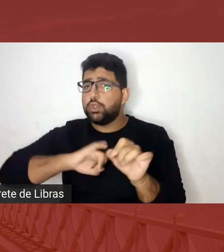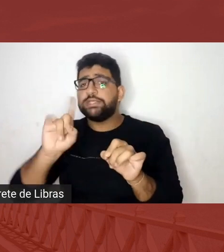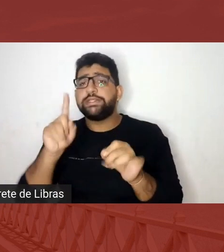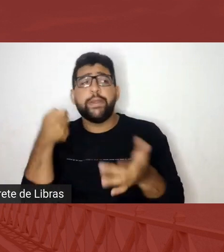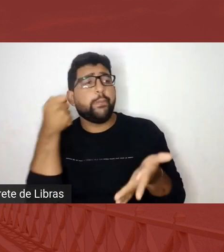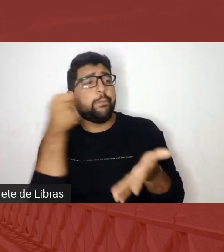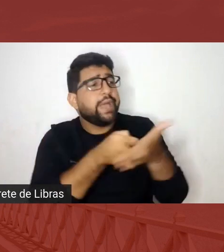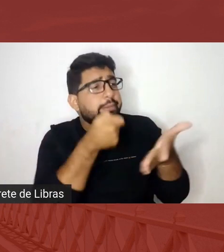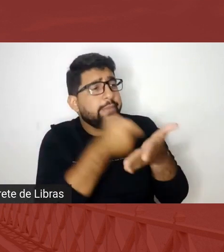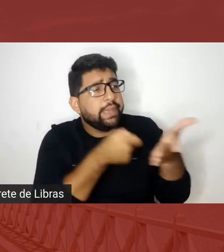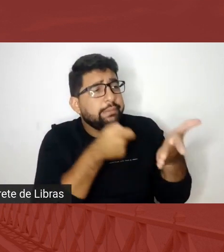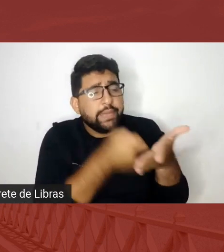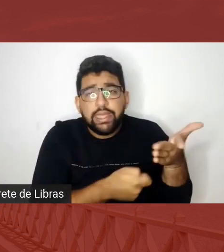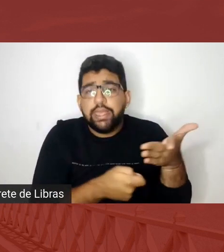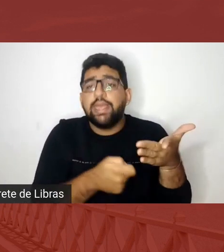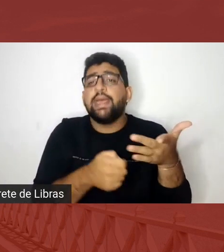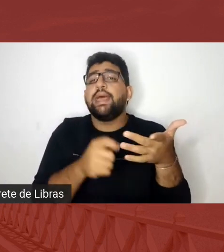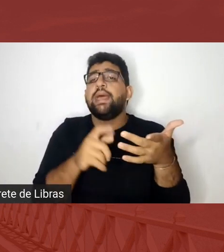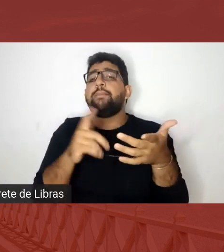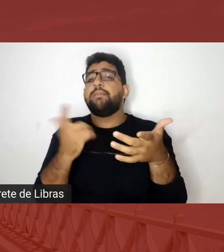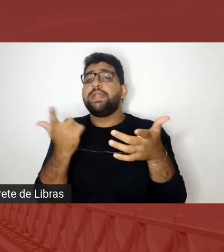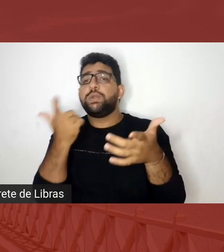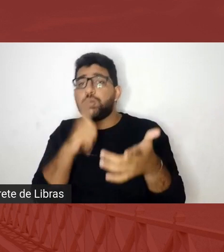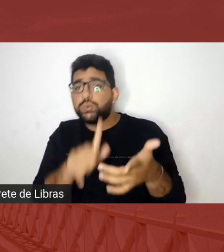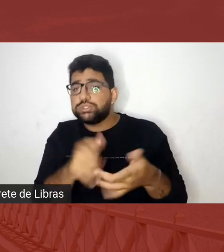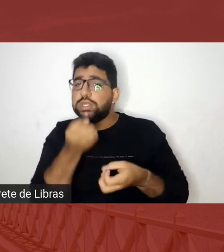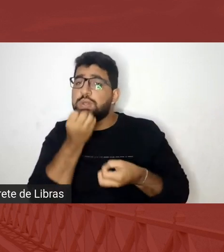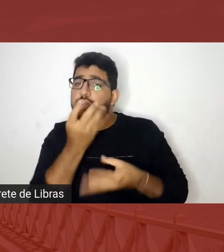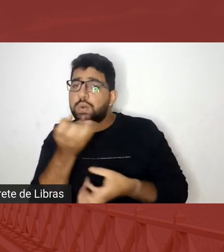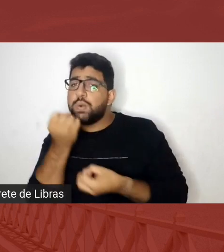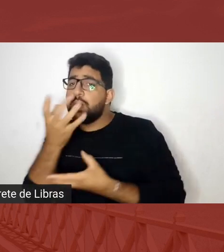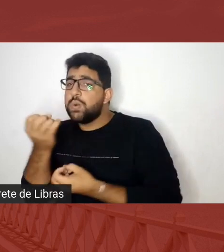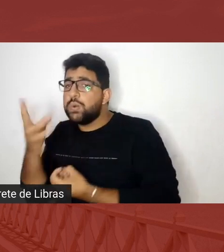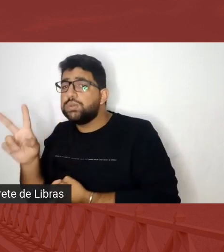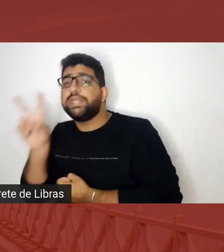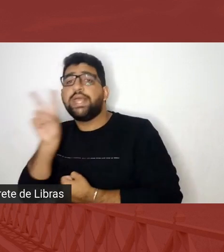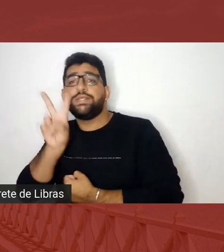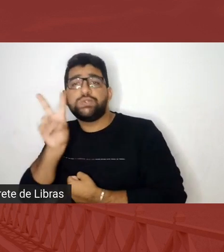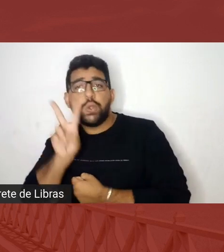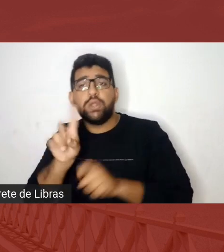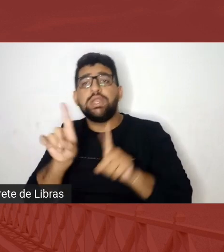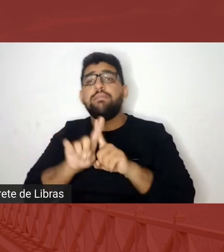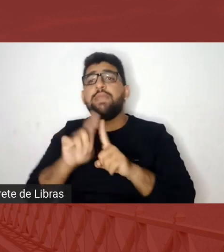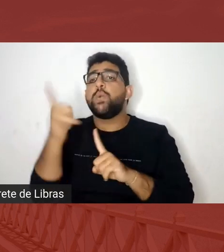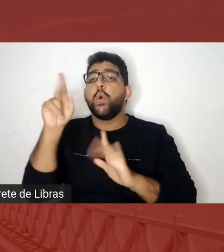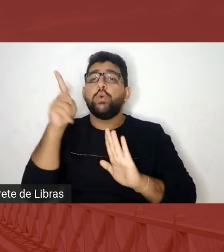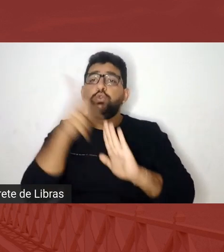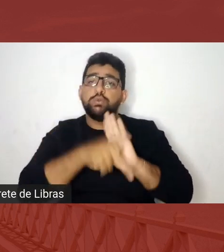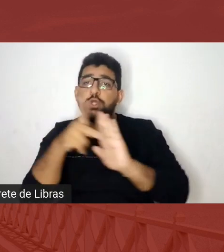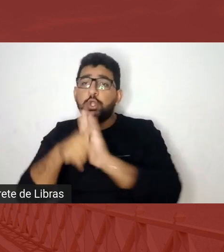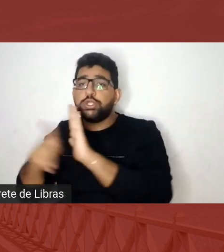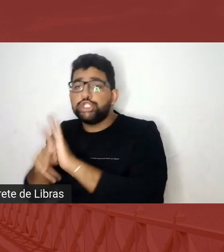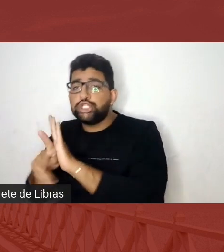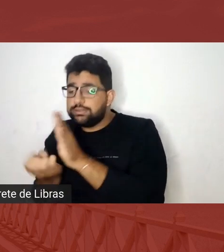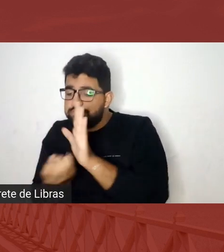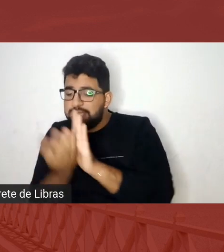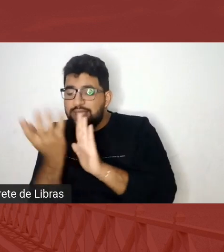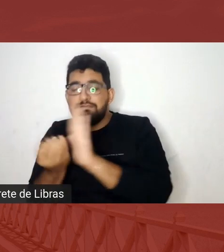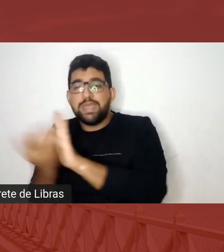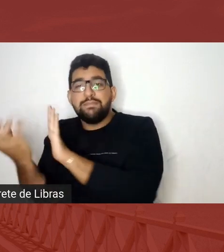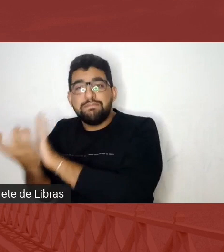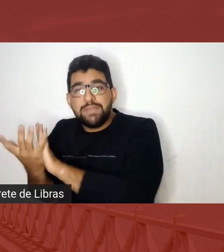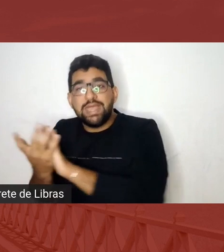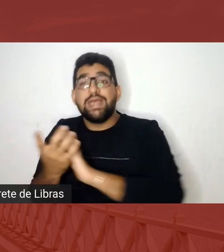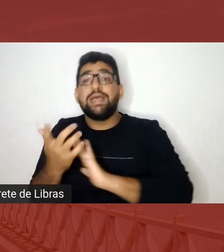para que sejam contadas novas narrativas, para que outros projetos de lei sejam criados e que estejam